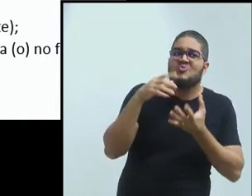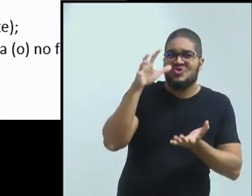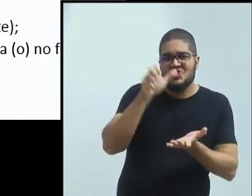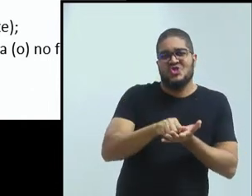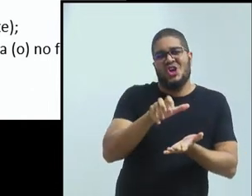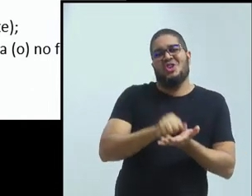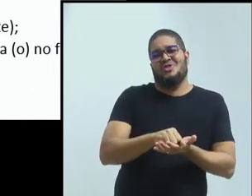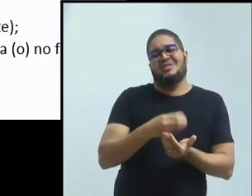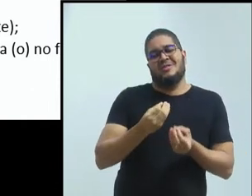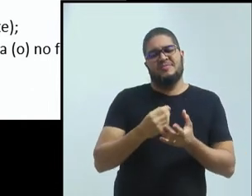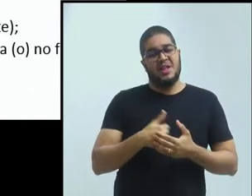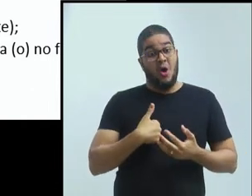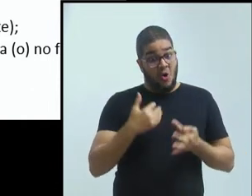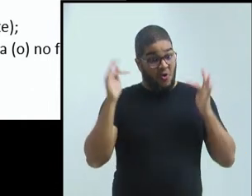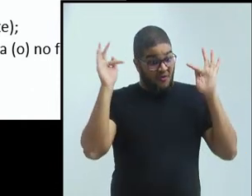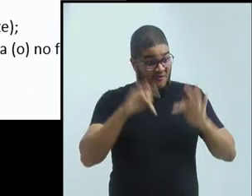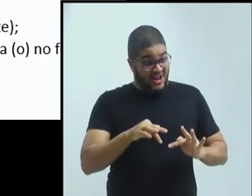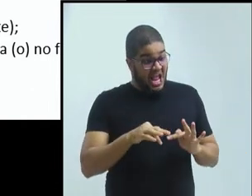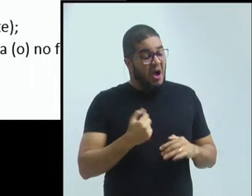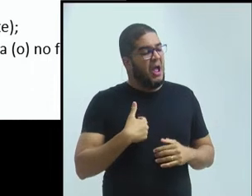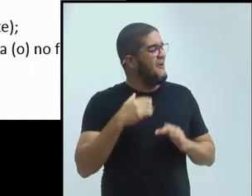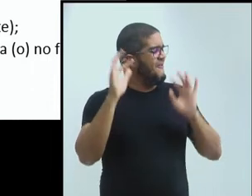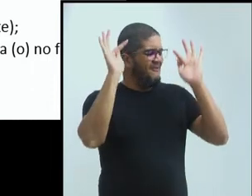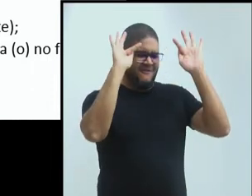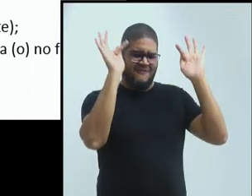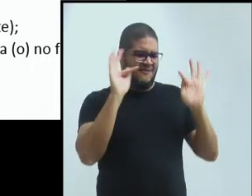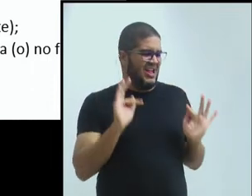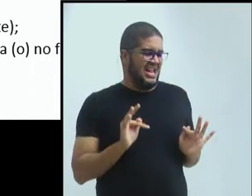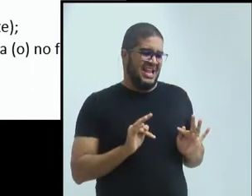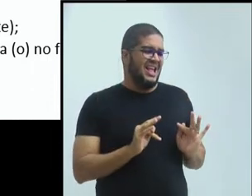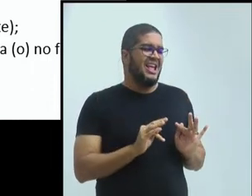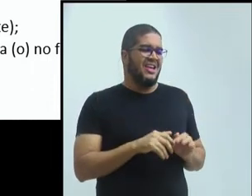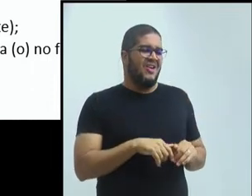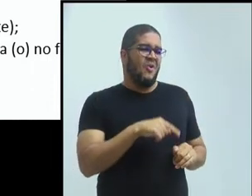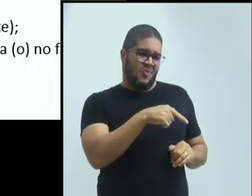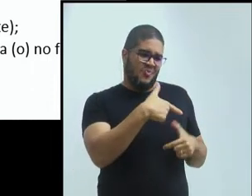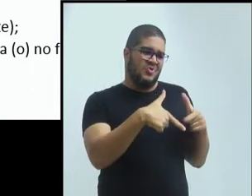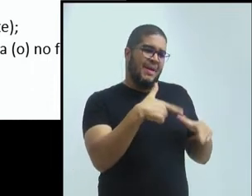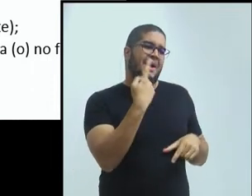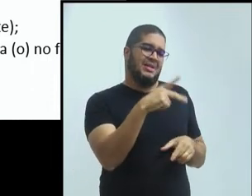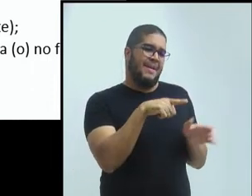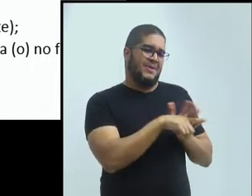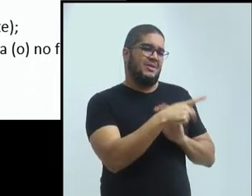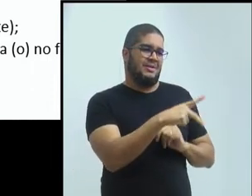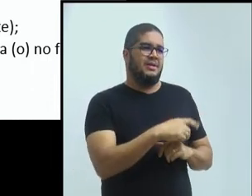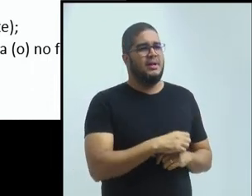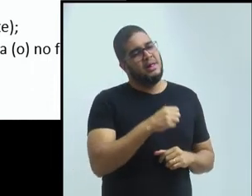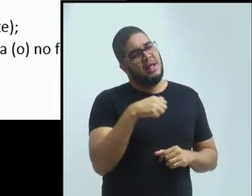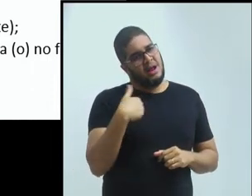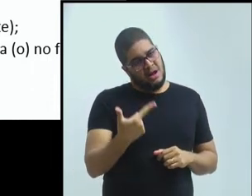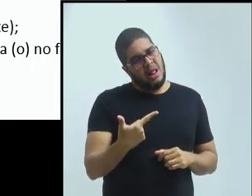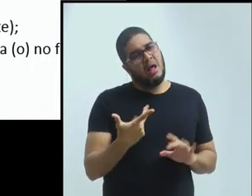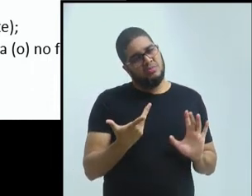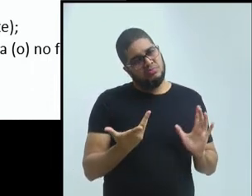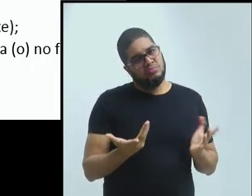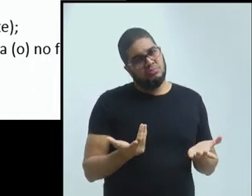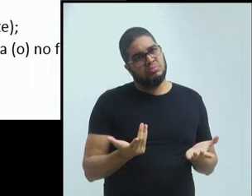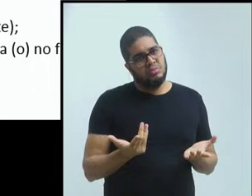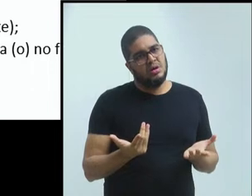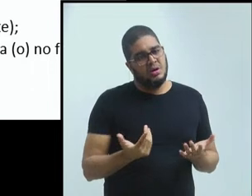fiquei muito feliz, no fim das contas, com o resultado do trabalho dela, embora, ao mesmo tempo, claro que a gente reconheça que é um trabalho que tem